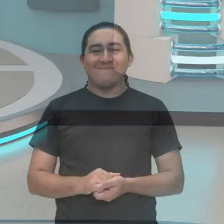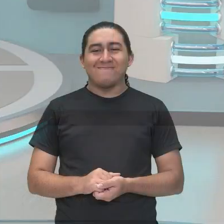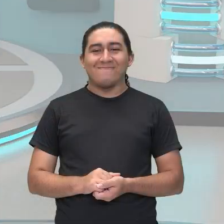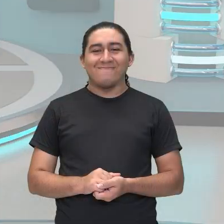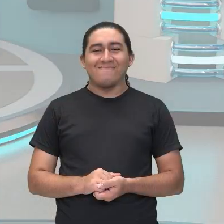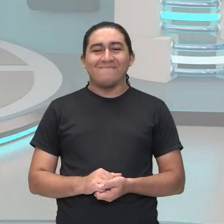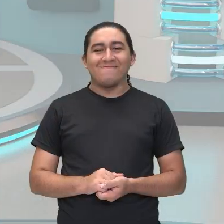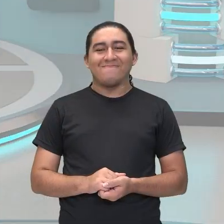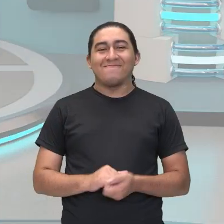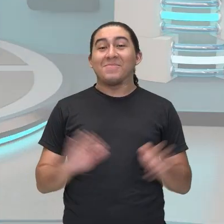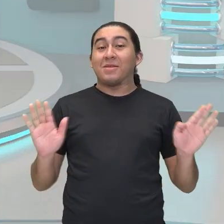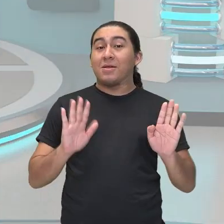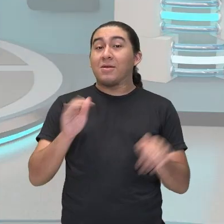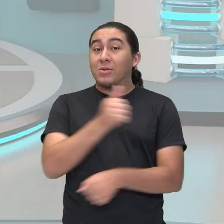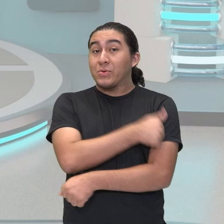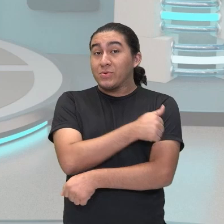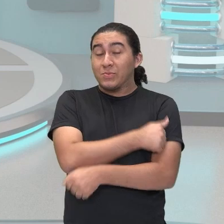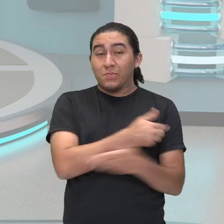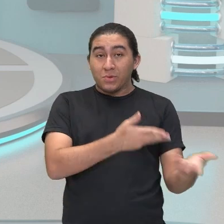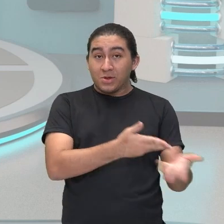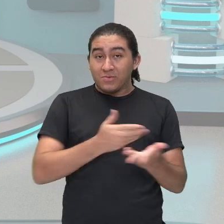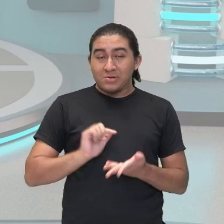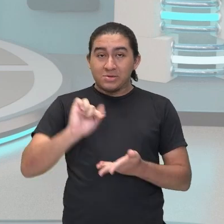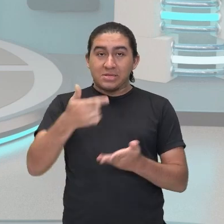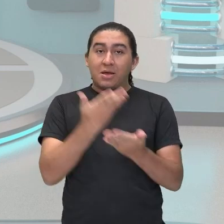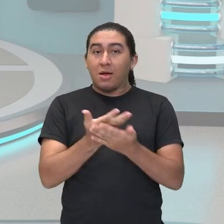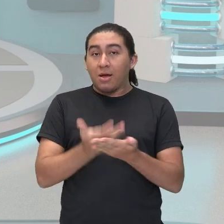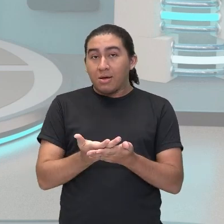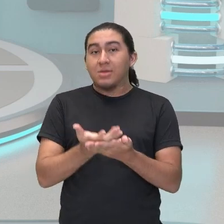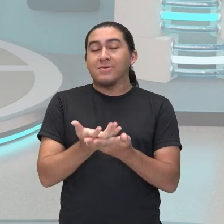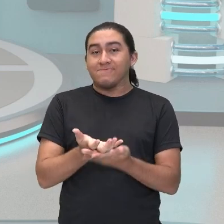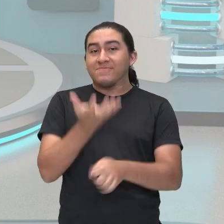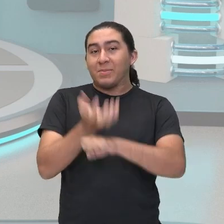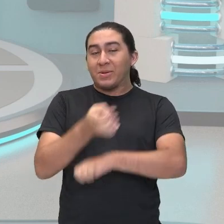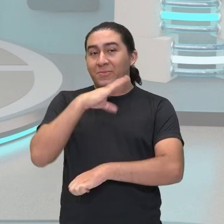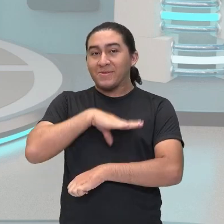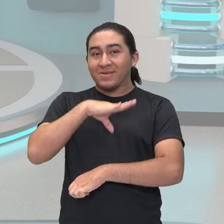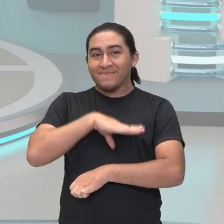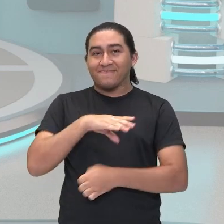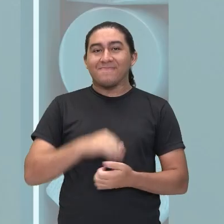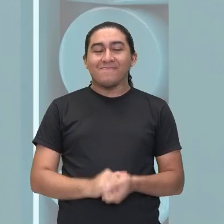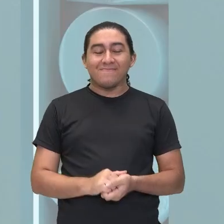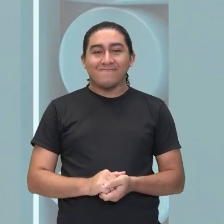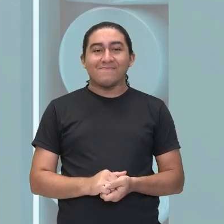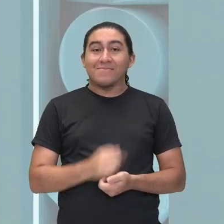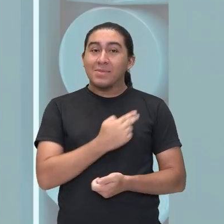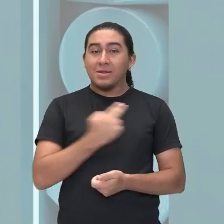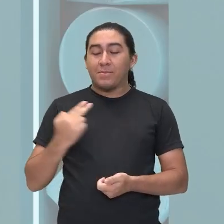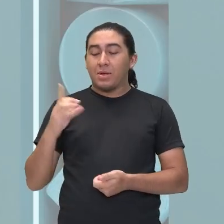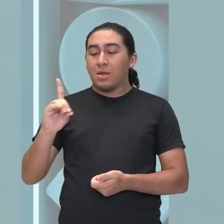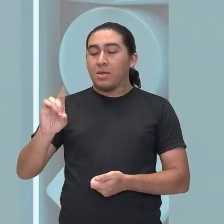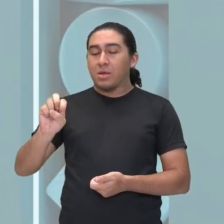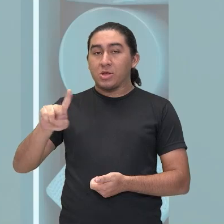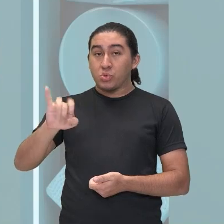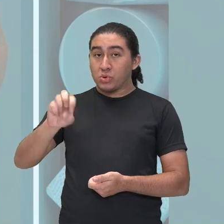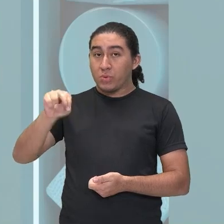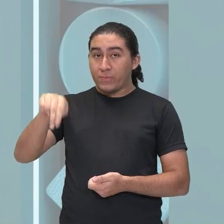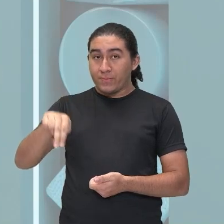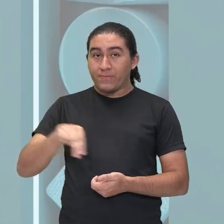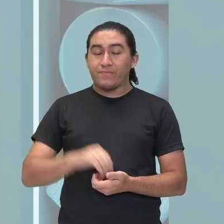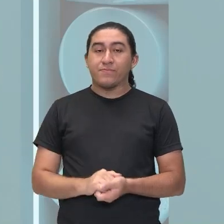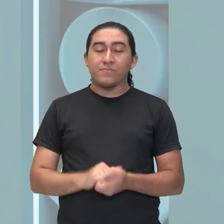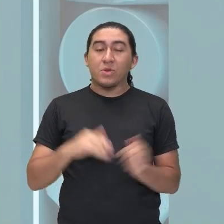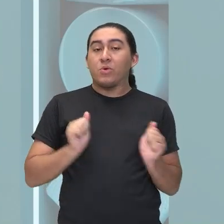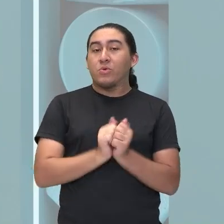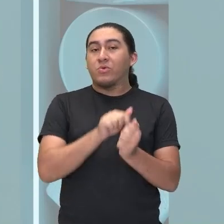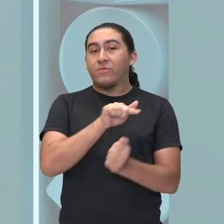Olá, turmas! Bem-vindos a mais uma aula de Língua Portuguesa. Eu sou o professor Denilson e vou acompanhar